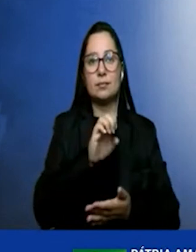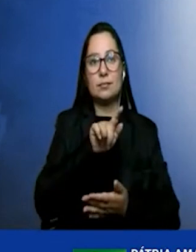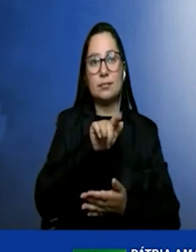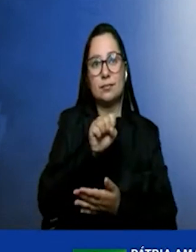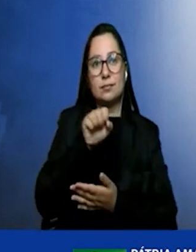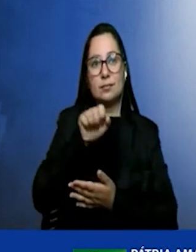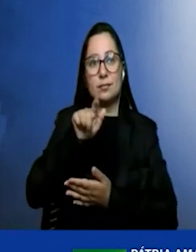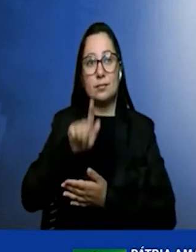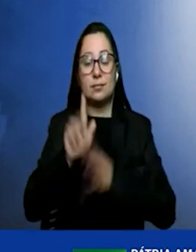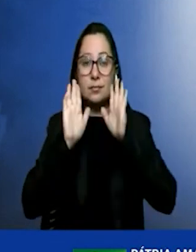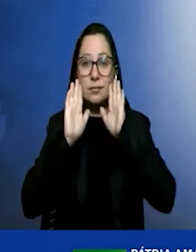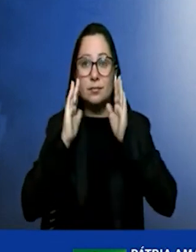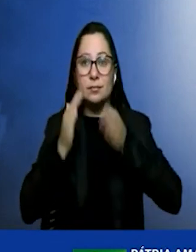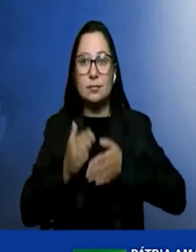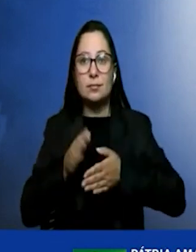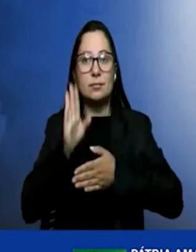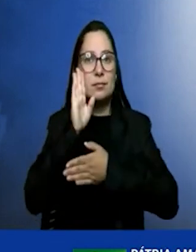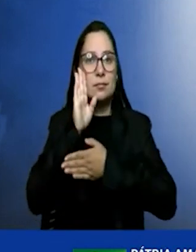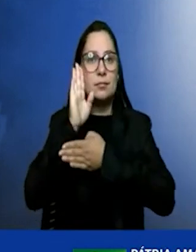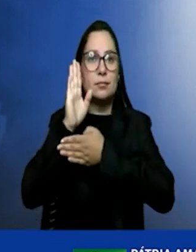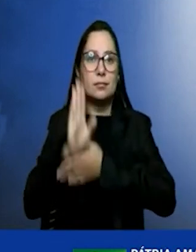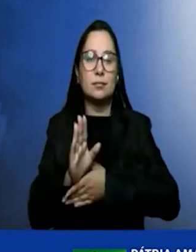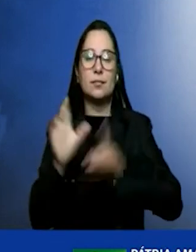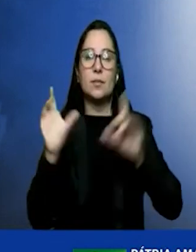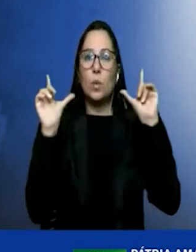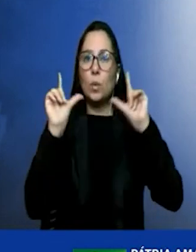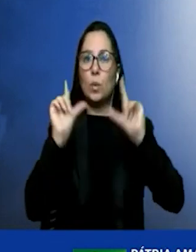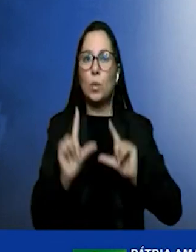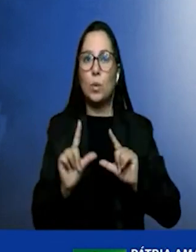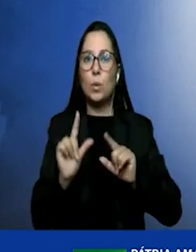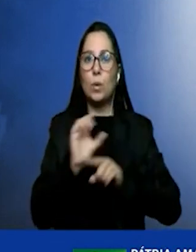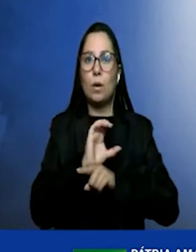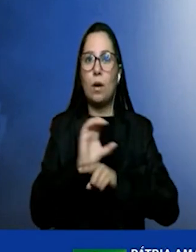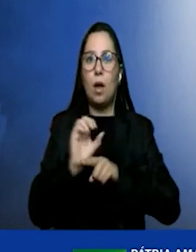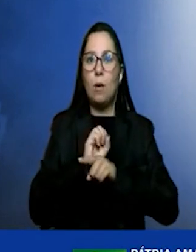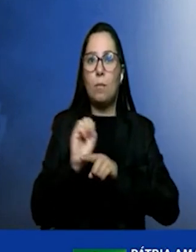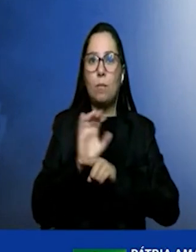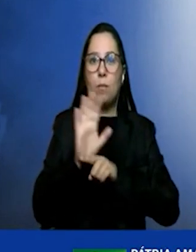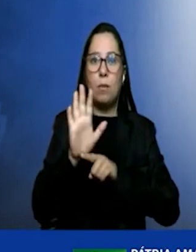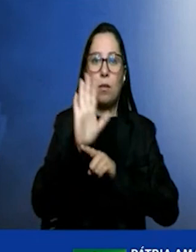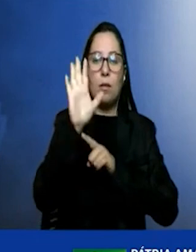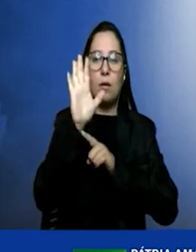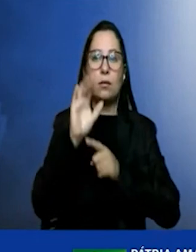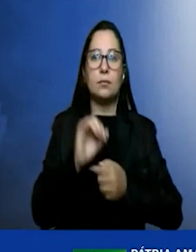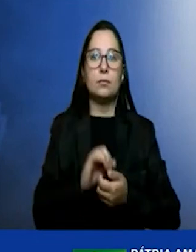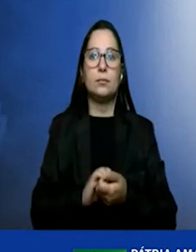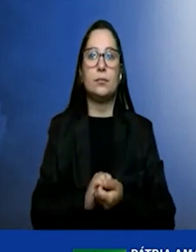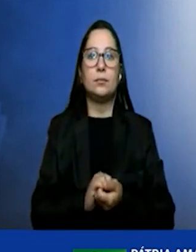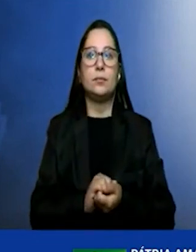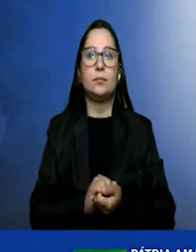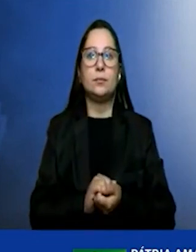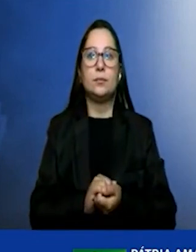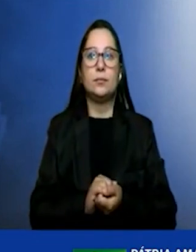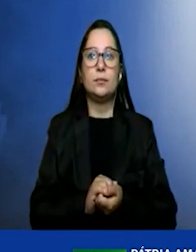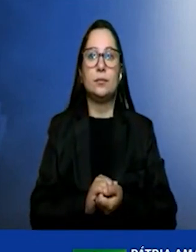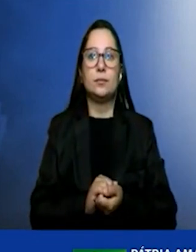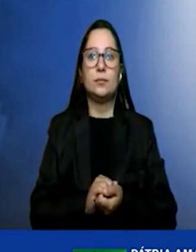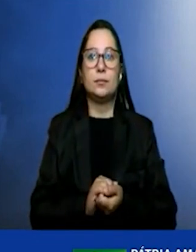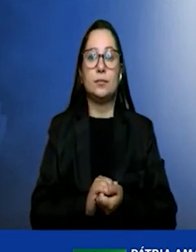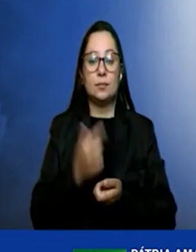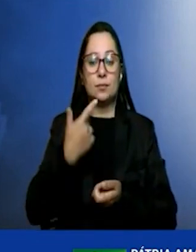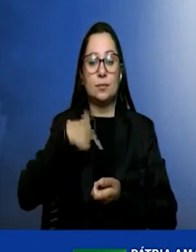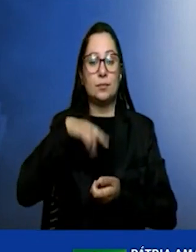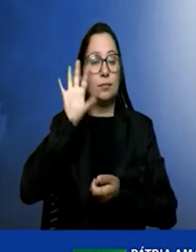principalmente para a redução das emissões de gases de efeito estufa, que a Unigel decidiu